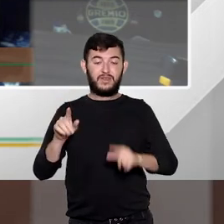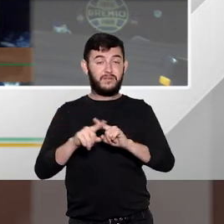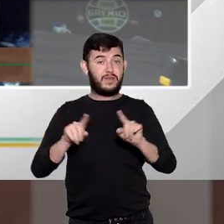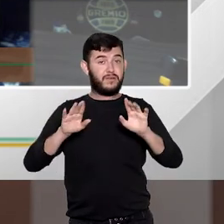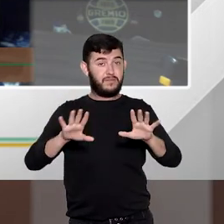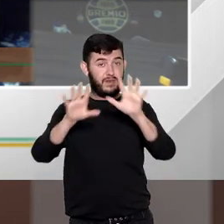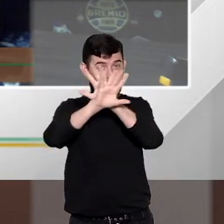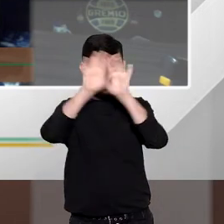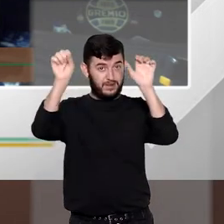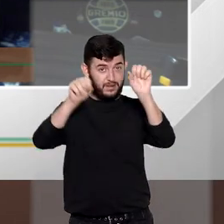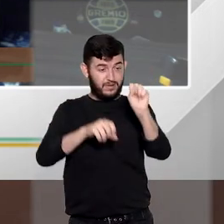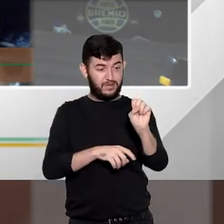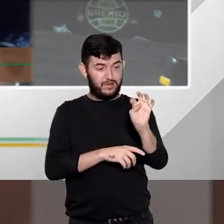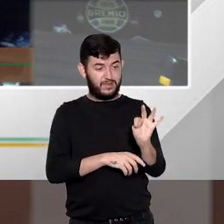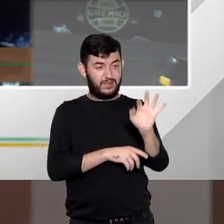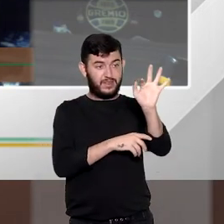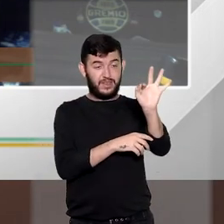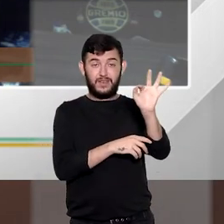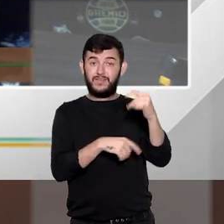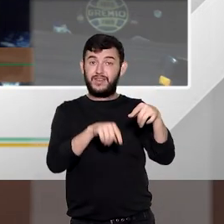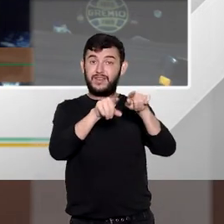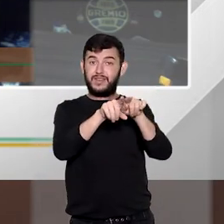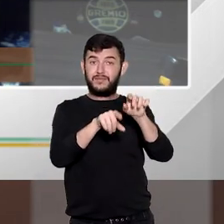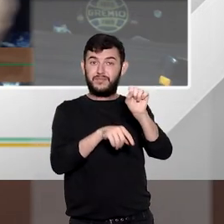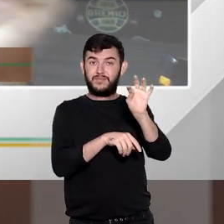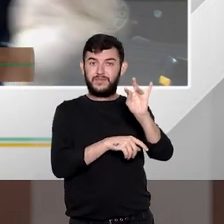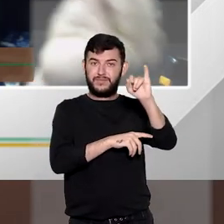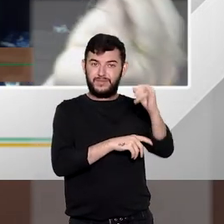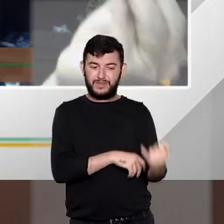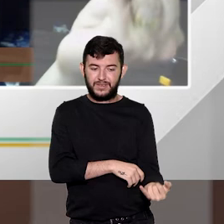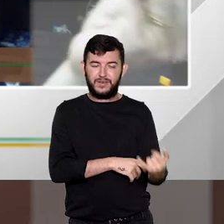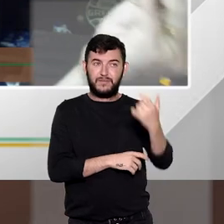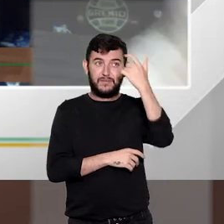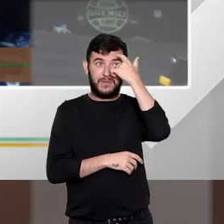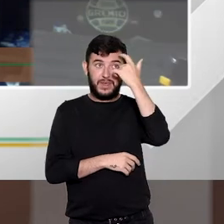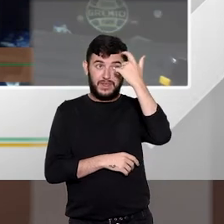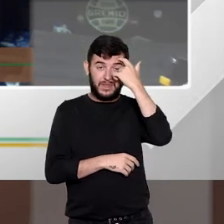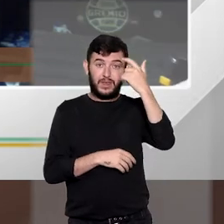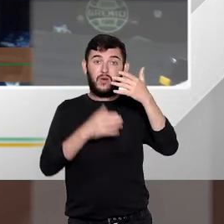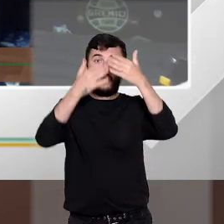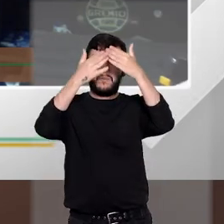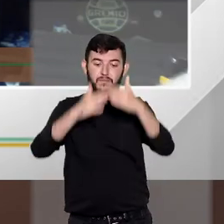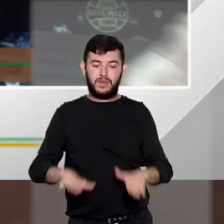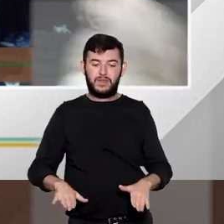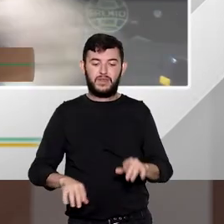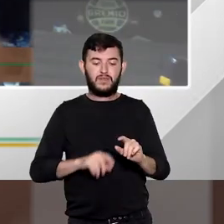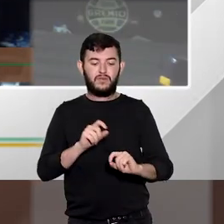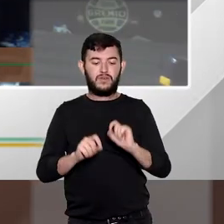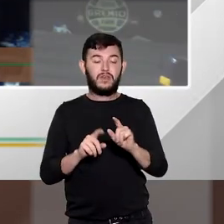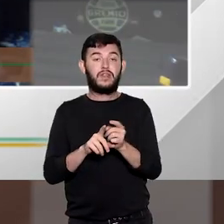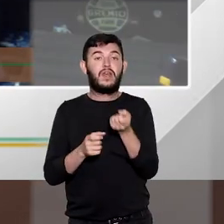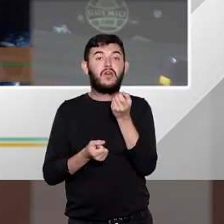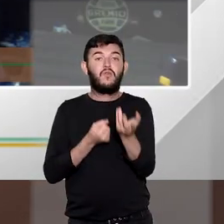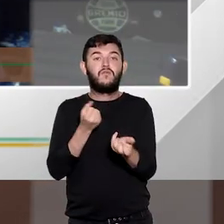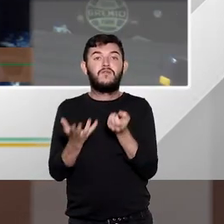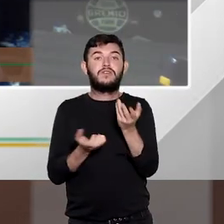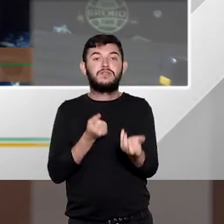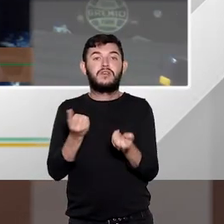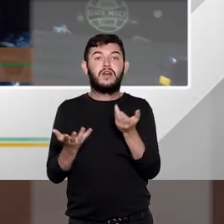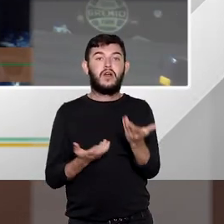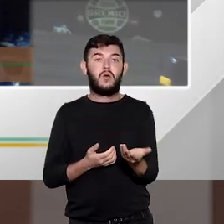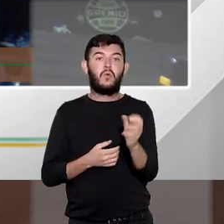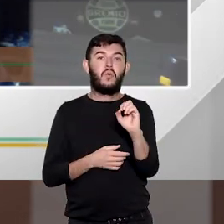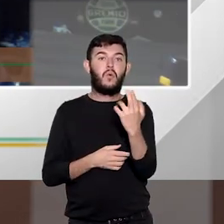consideram a possibilidade de compensação entre a atenuante da confissão espontânea e a gravante da